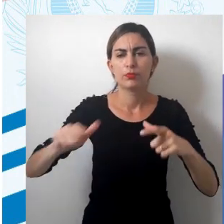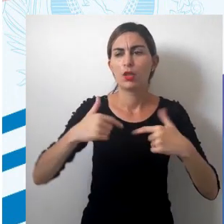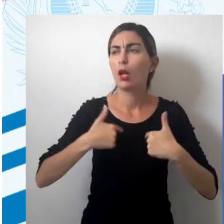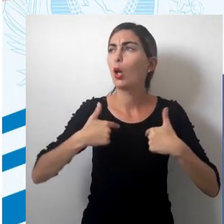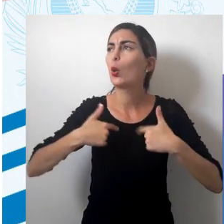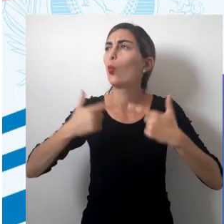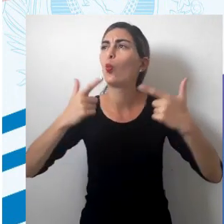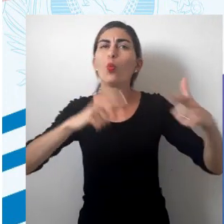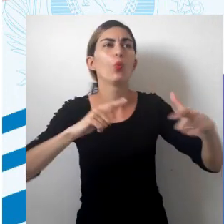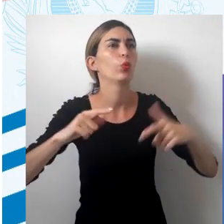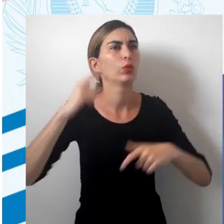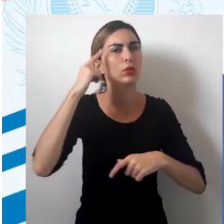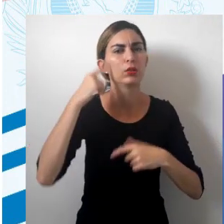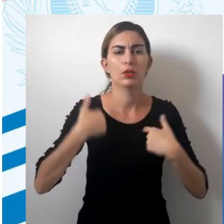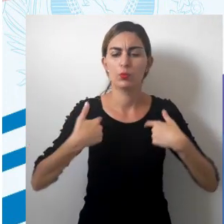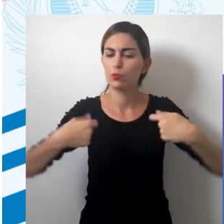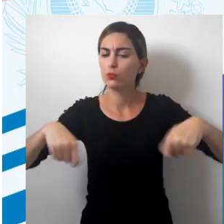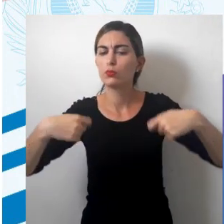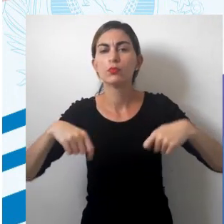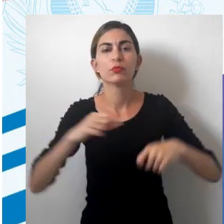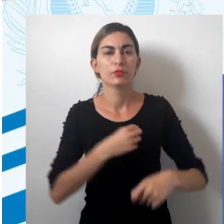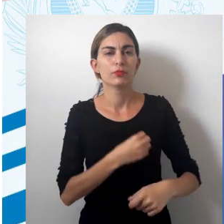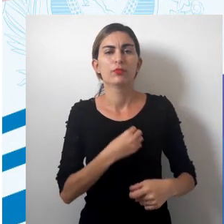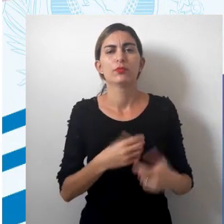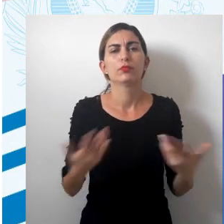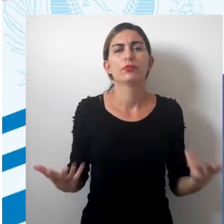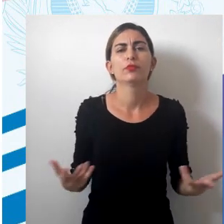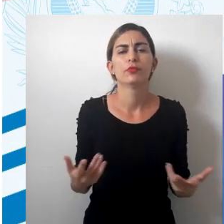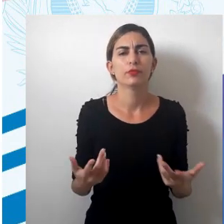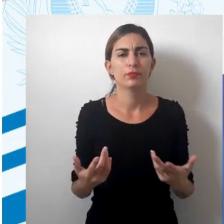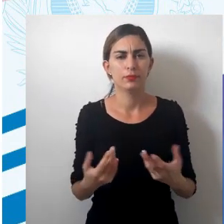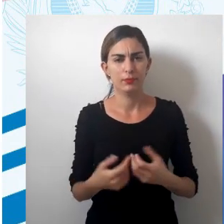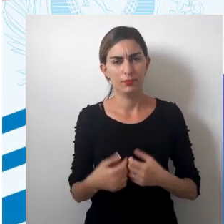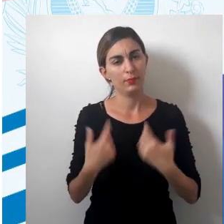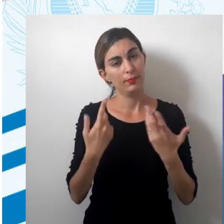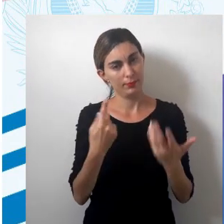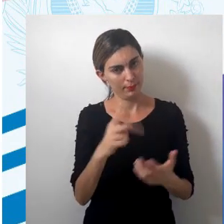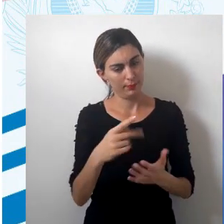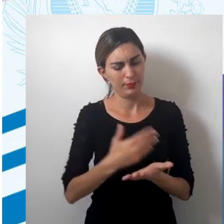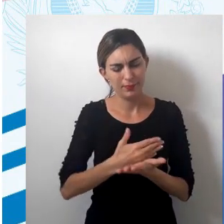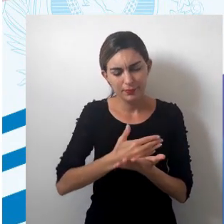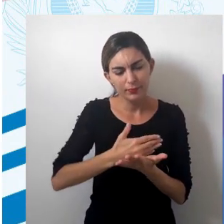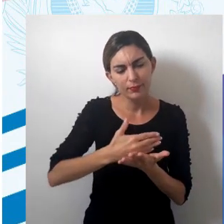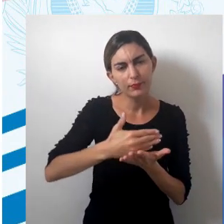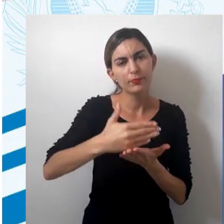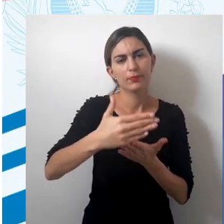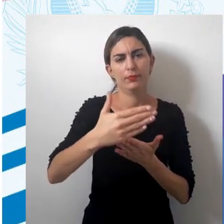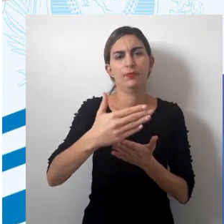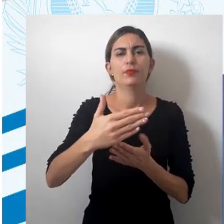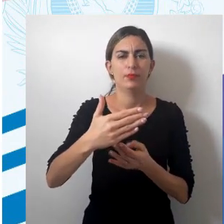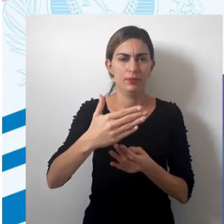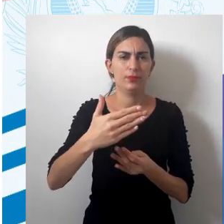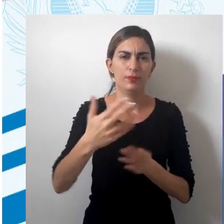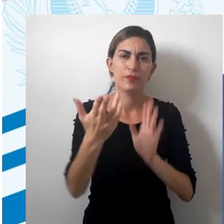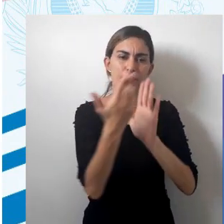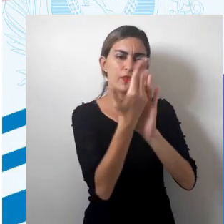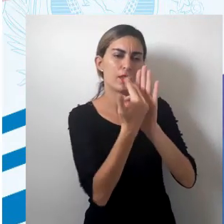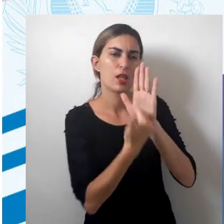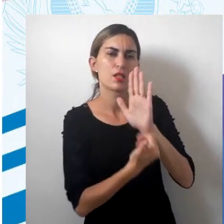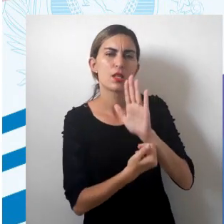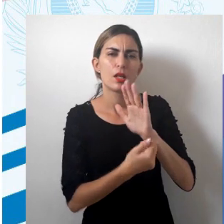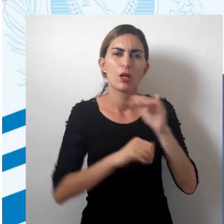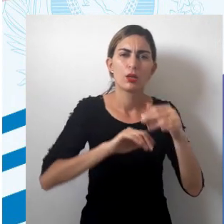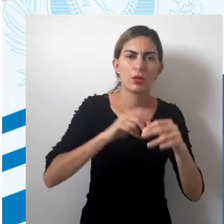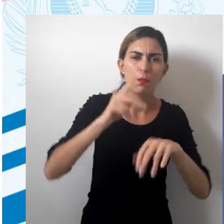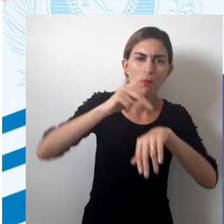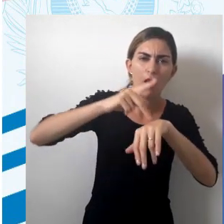nesse espaço, de acordo com as necessidades de sobrevivência. Isso daí inicia desenhando os